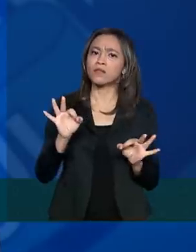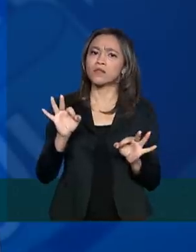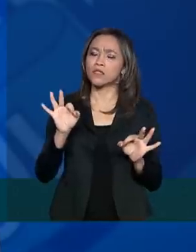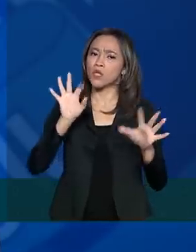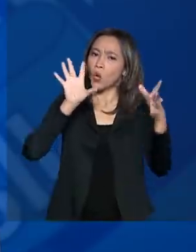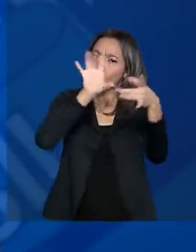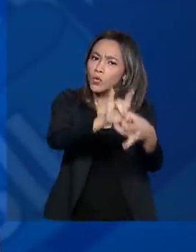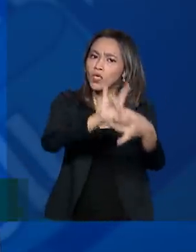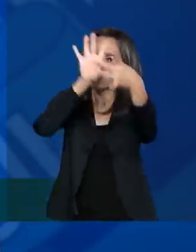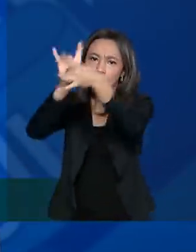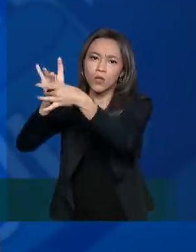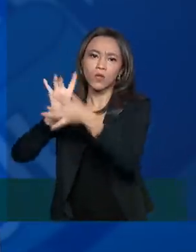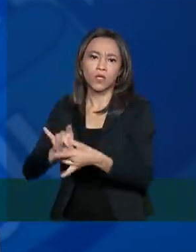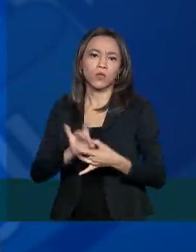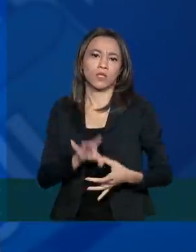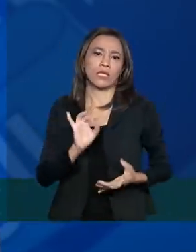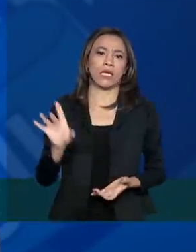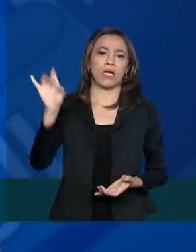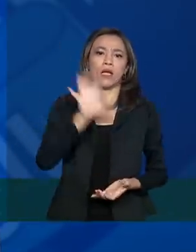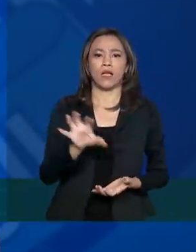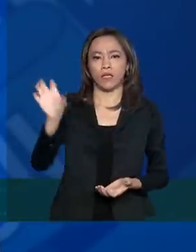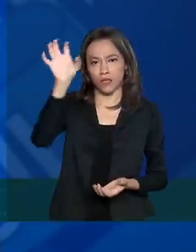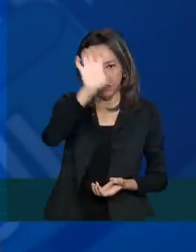de cada localidade.